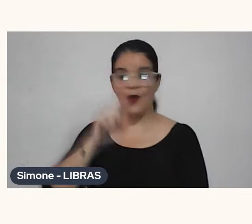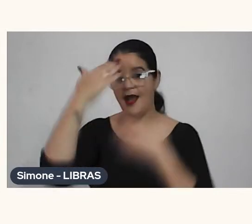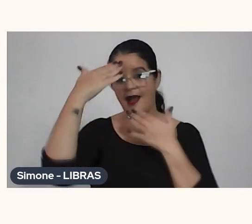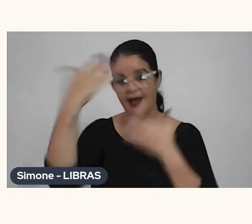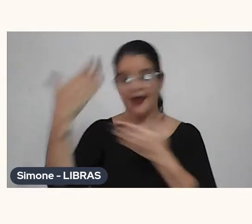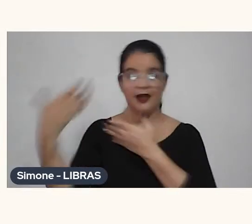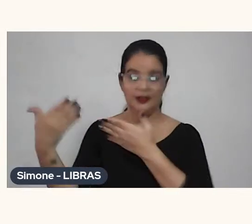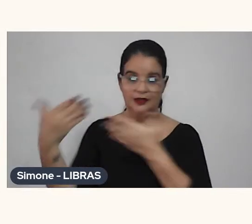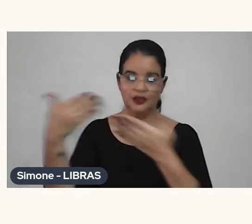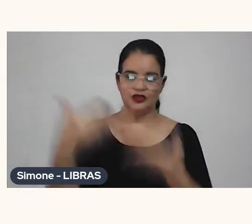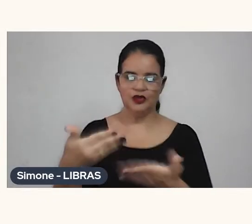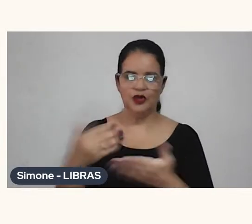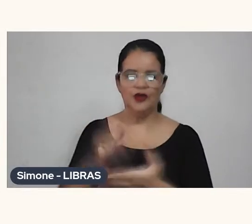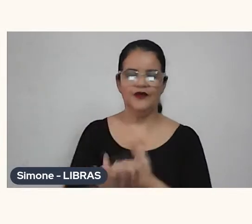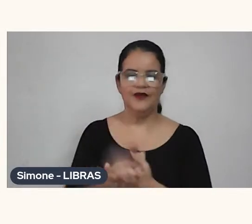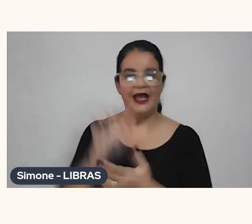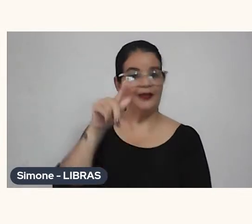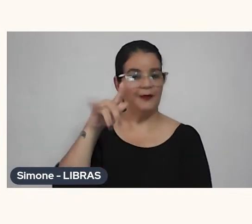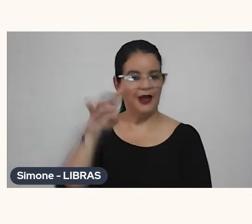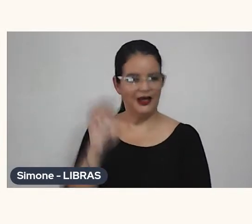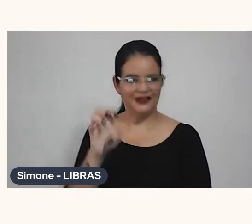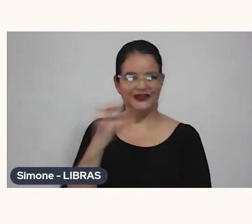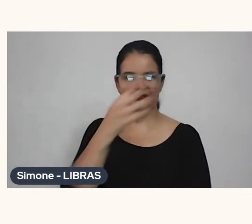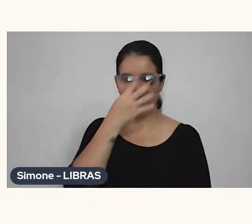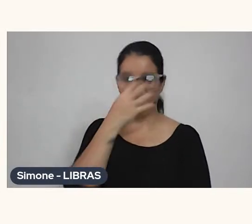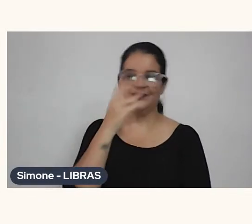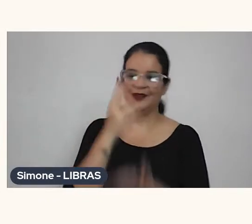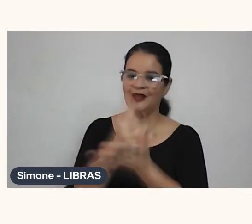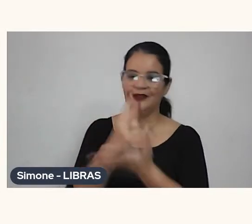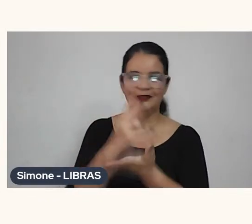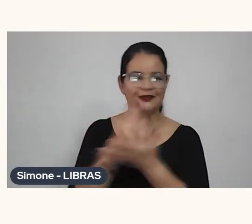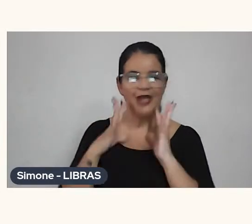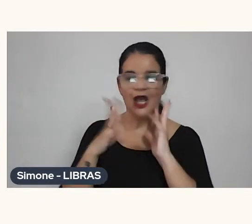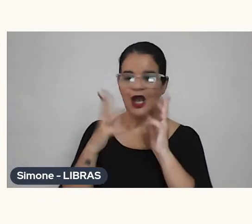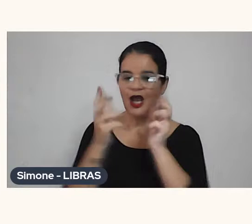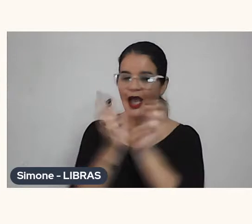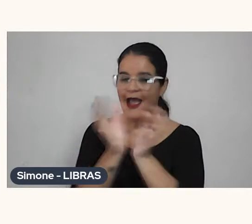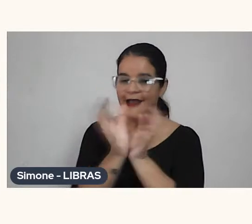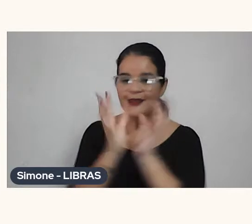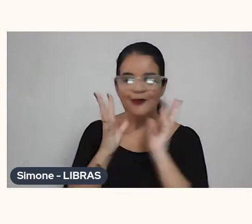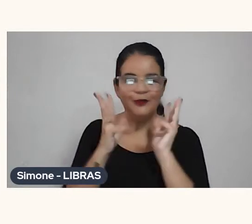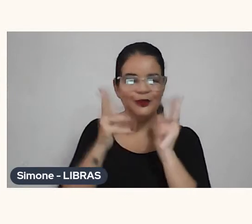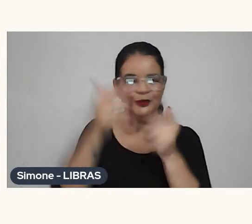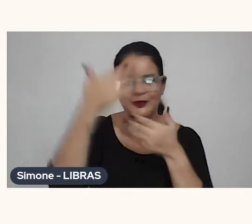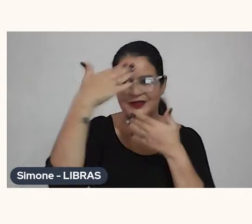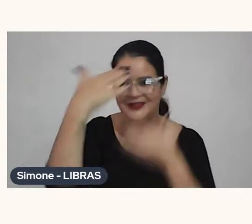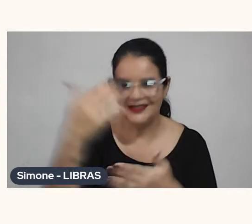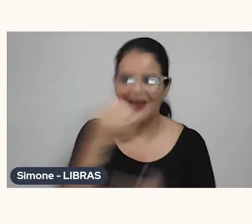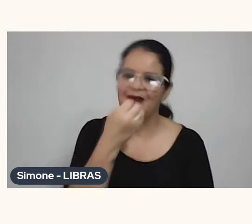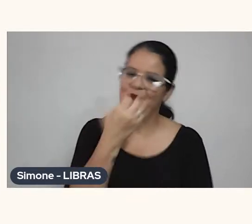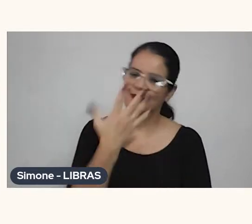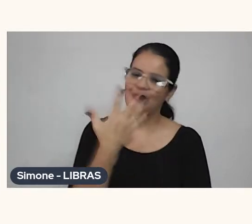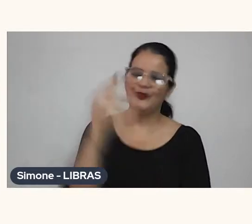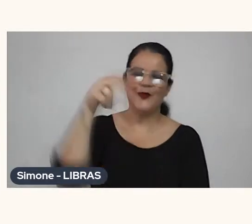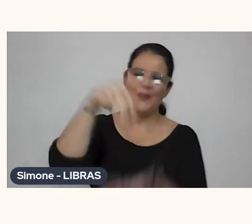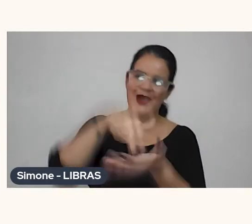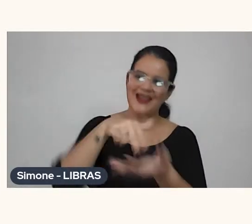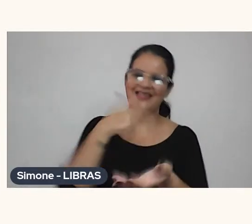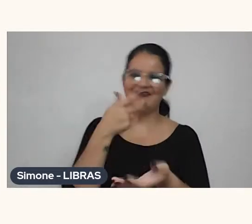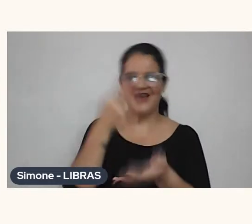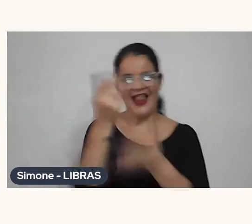do Ano Imagem, agradeço a toda a equipe, é sempre muito bom falar de animação,